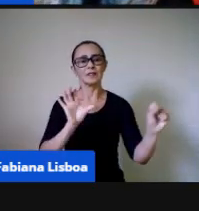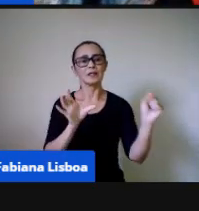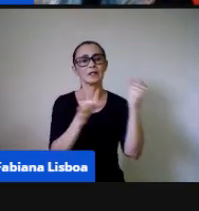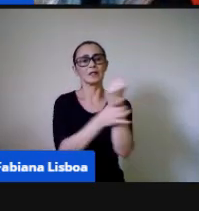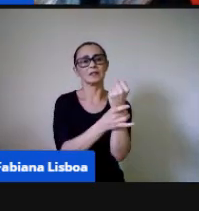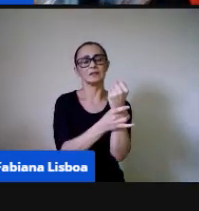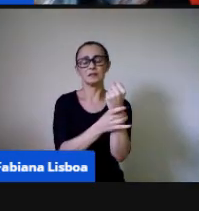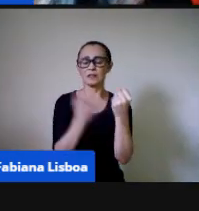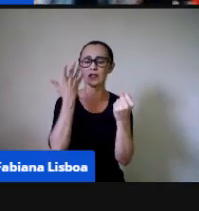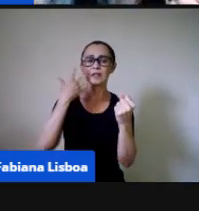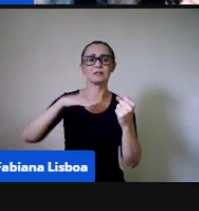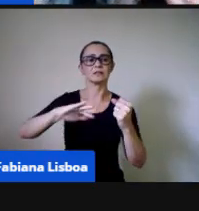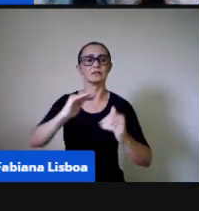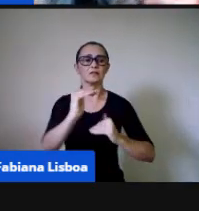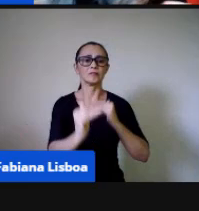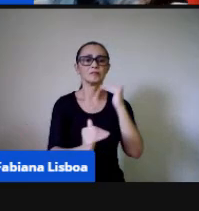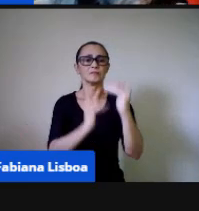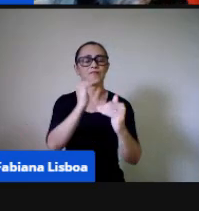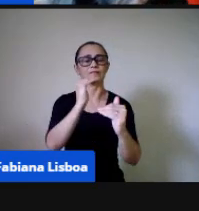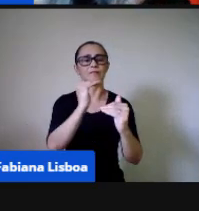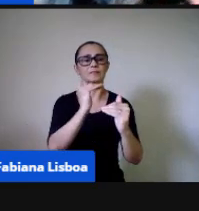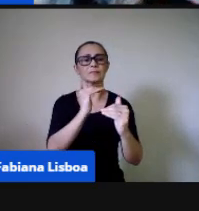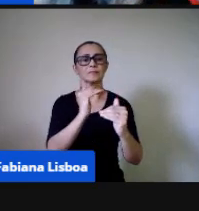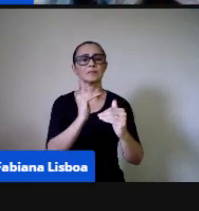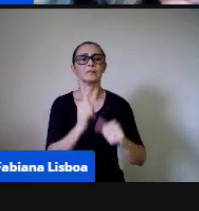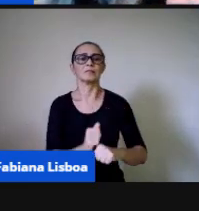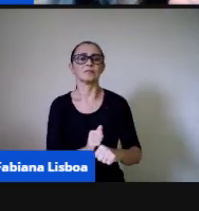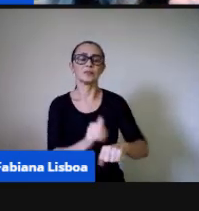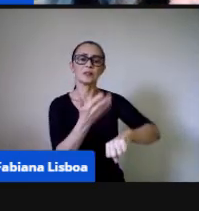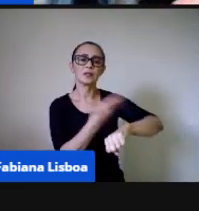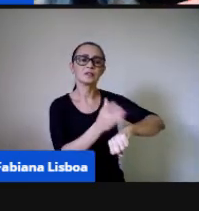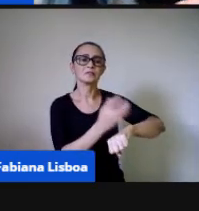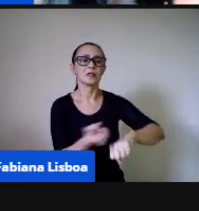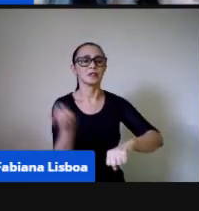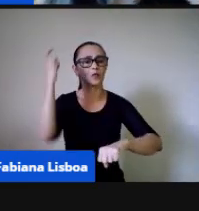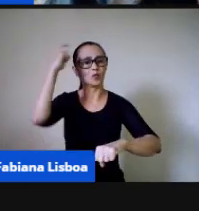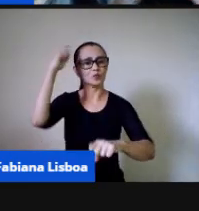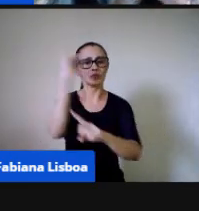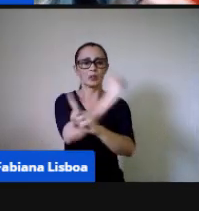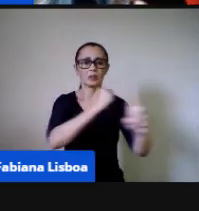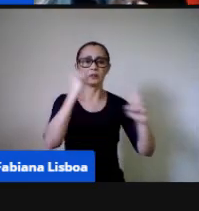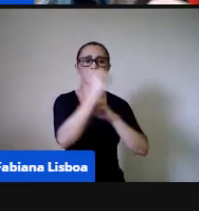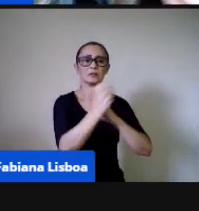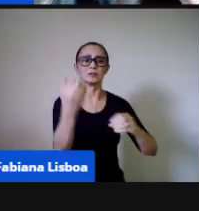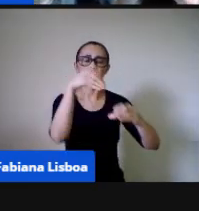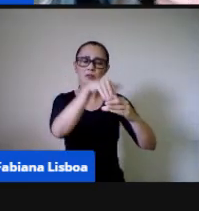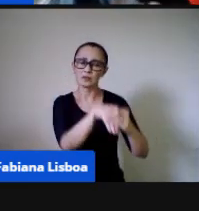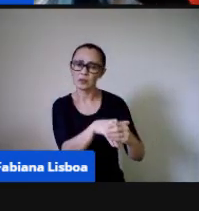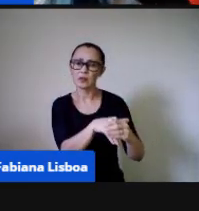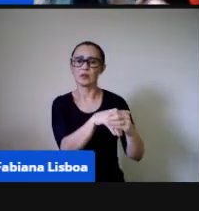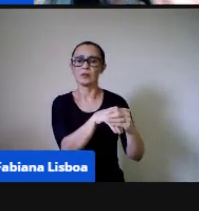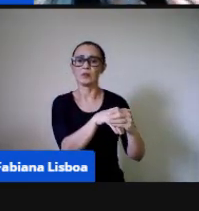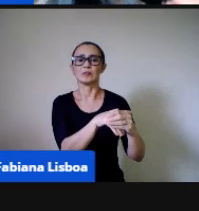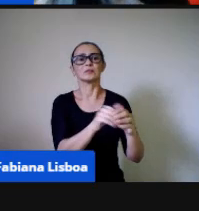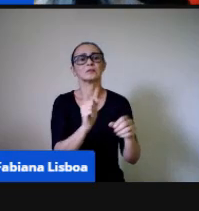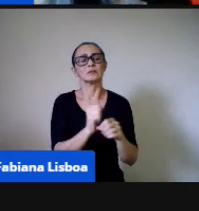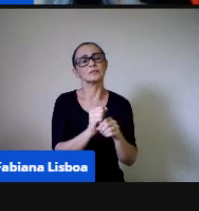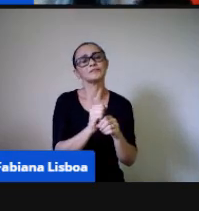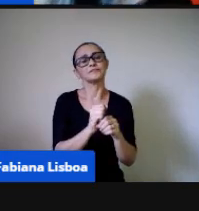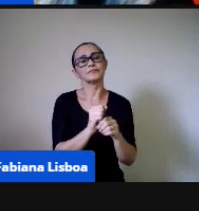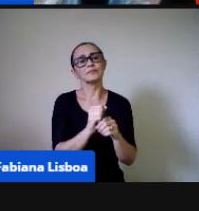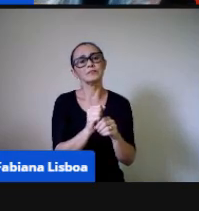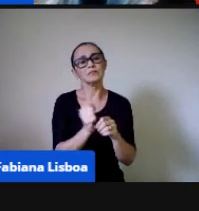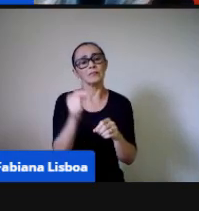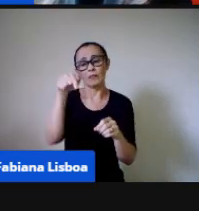avancem, né, porque as práticas sociais e culturais dela, esse senso comum do qual ela já está